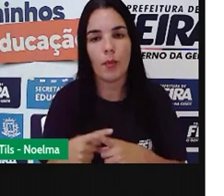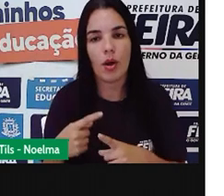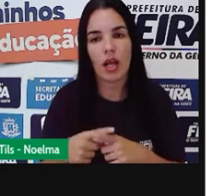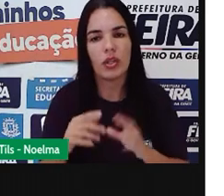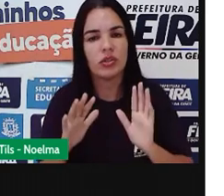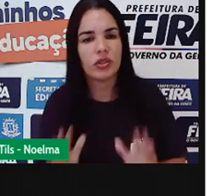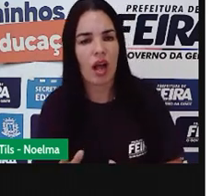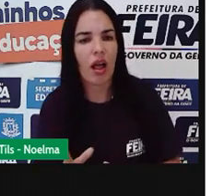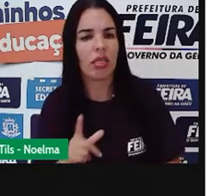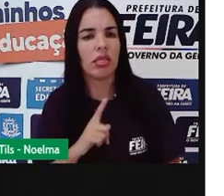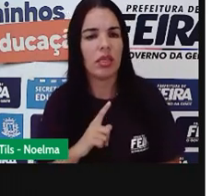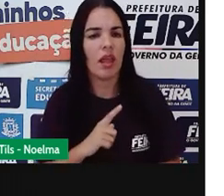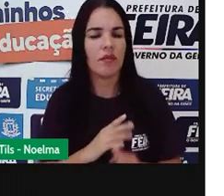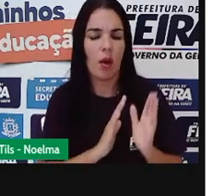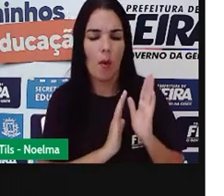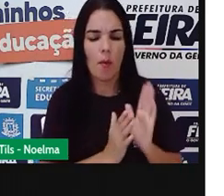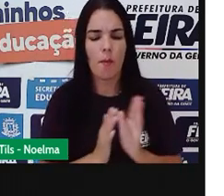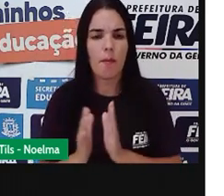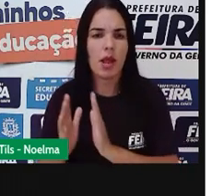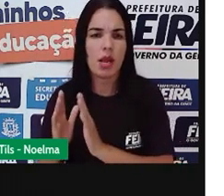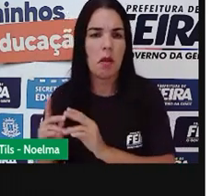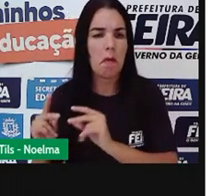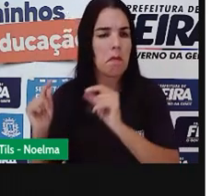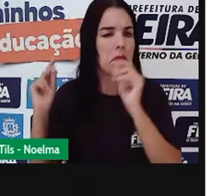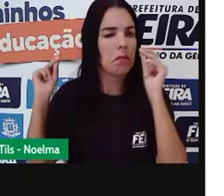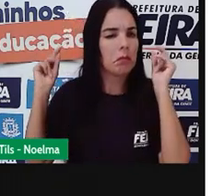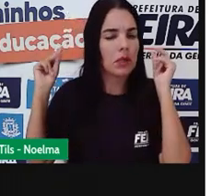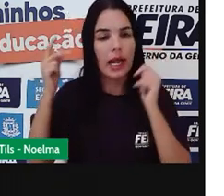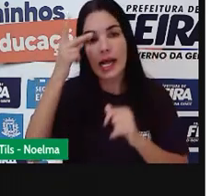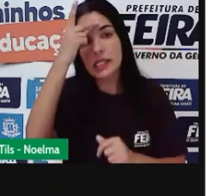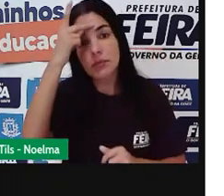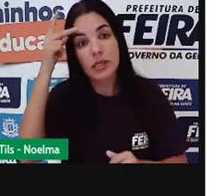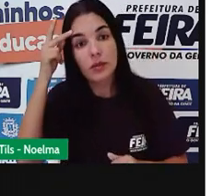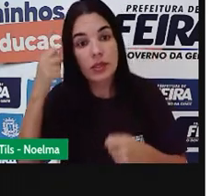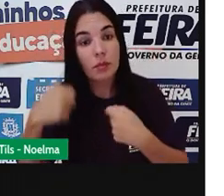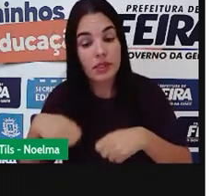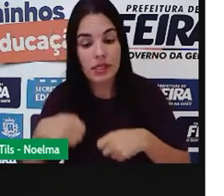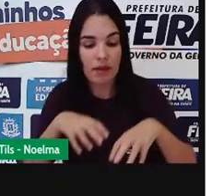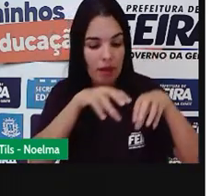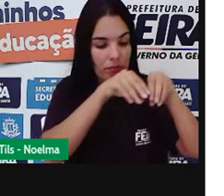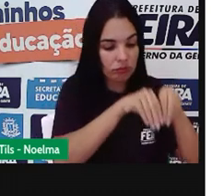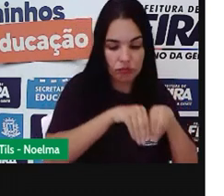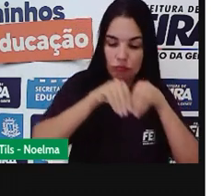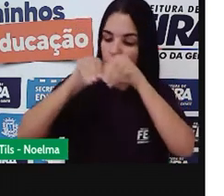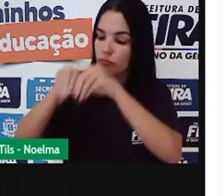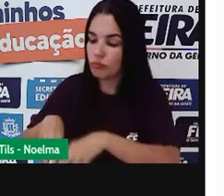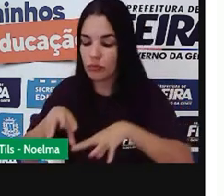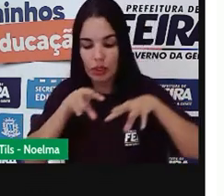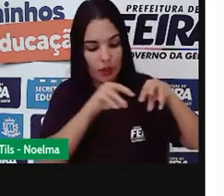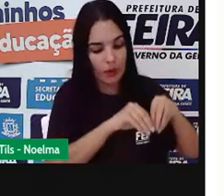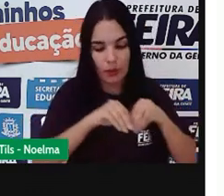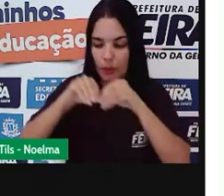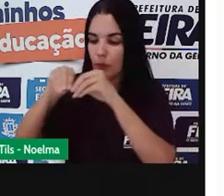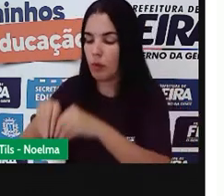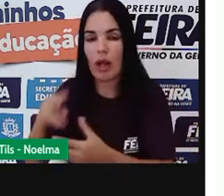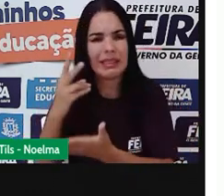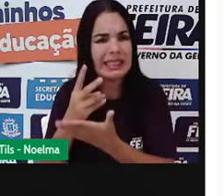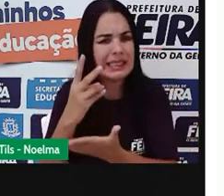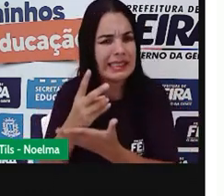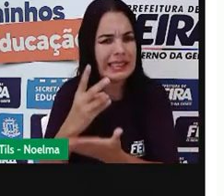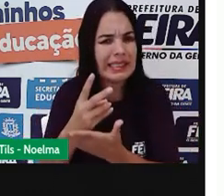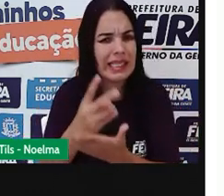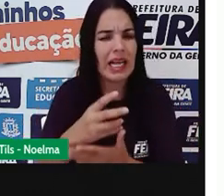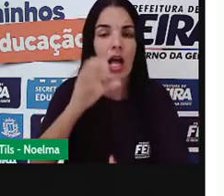uma vida nômade, onde as pessoas saíam de um lugar para outro, a procura de alimentos,